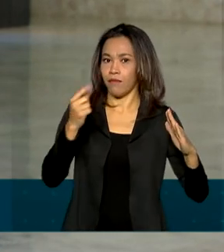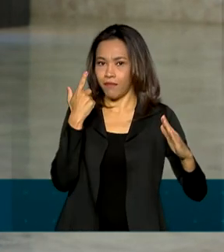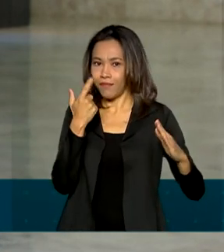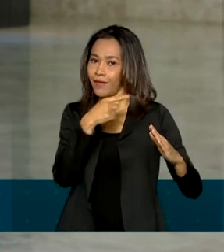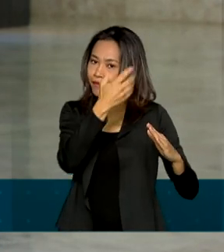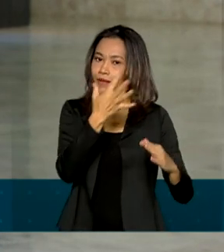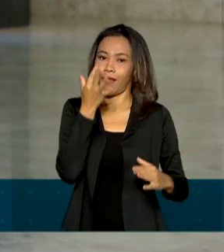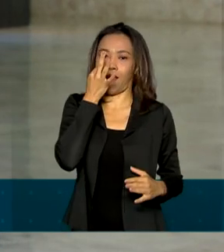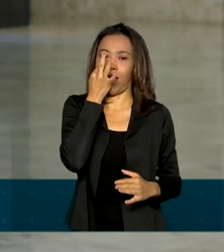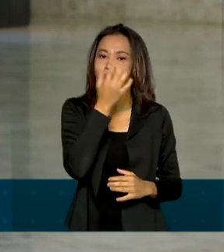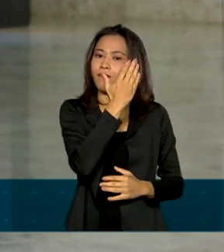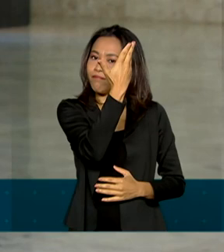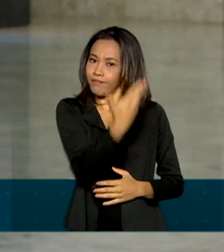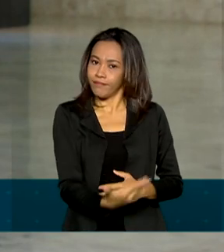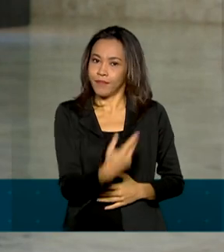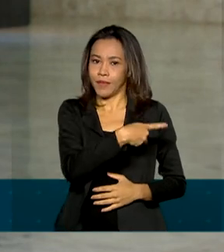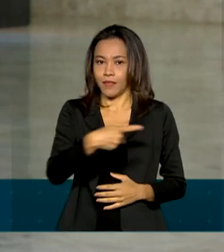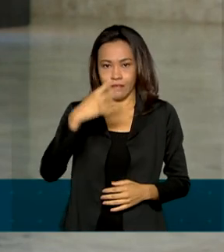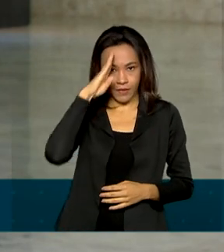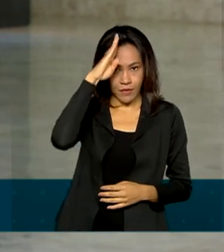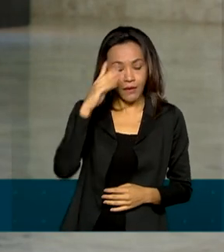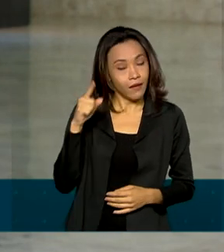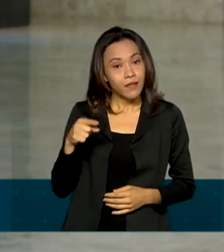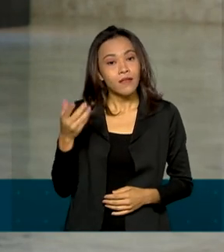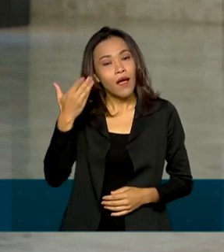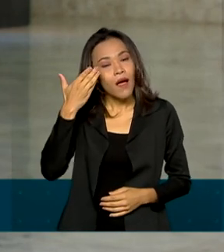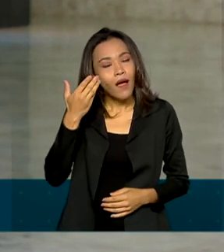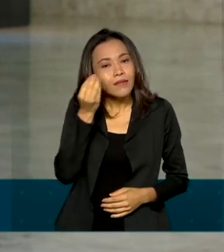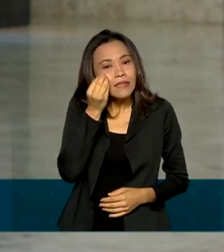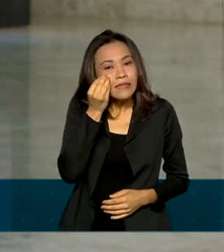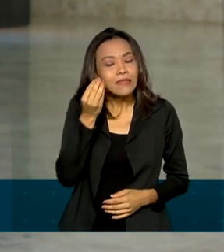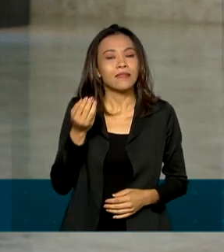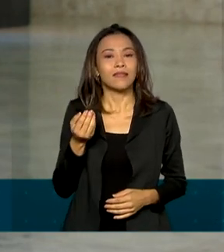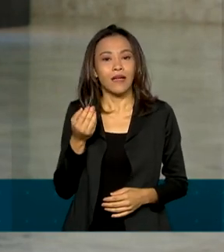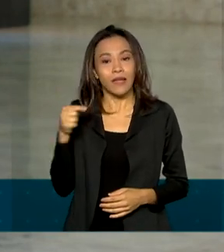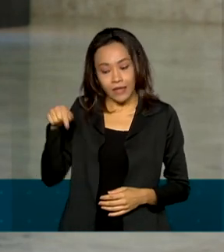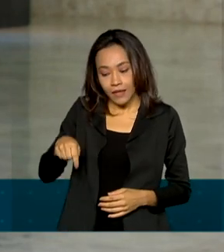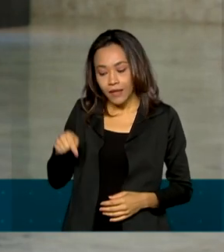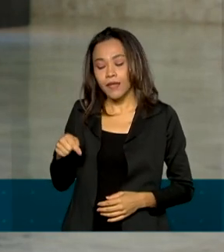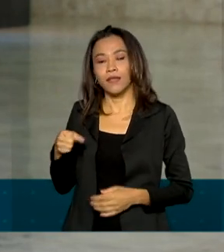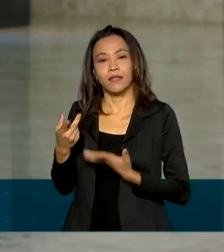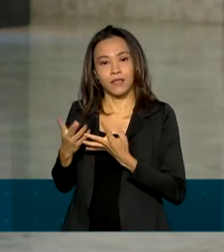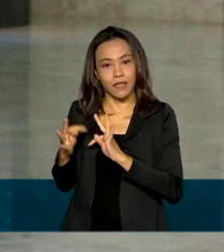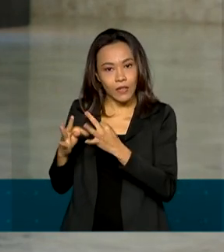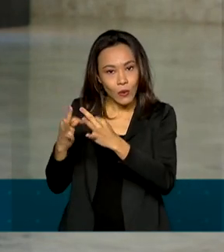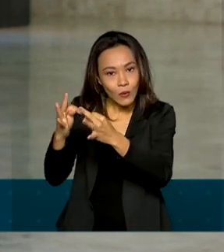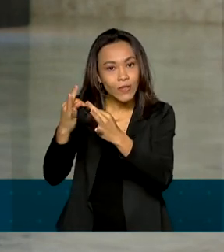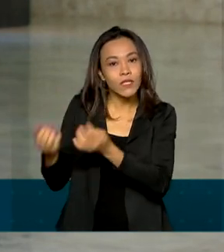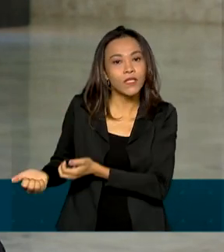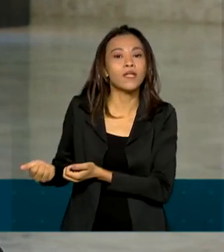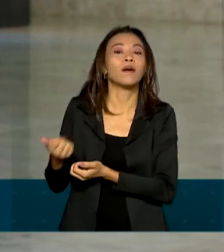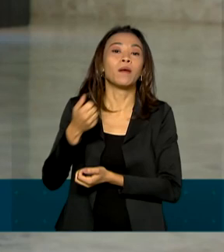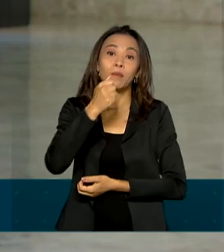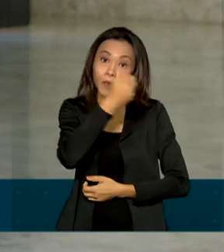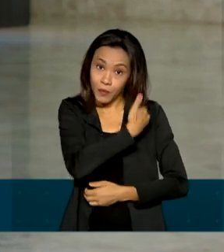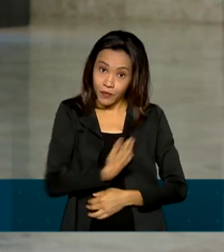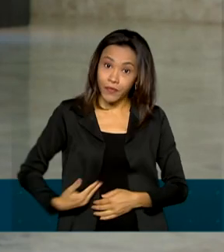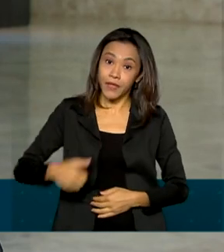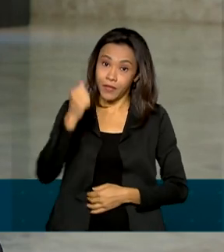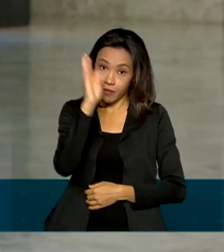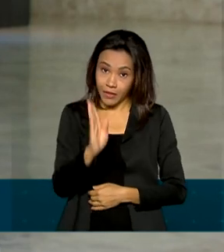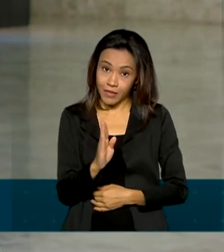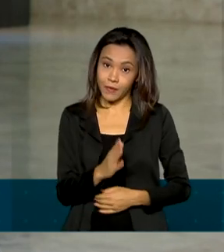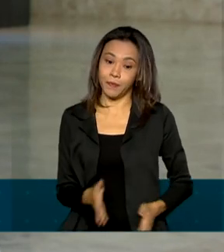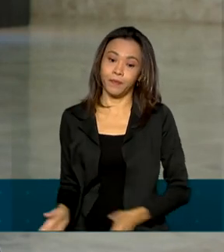o presidente Jair Bolsonaro. Essa é uma demonstração feita por fabricantes de tecnologia ao governo brasileiro. E olha Renata,